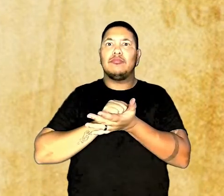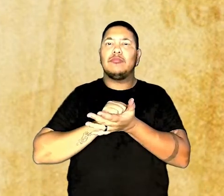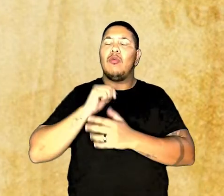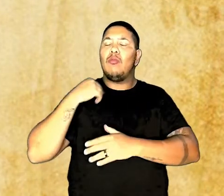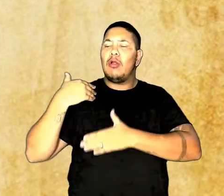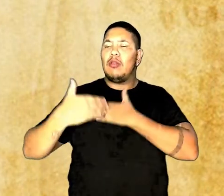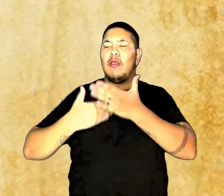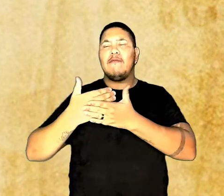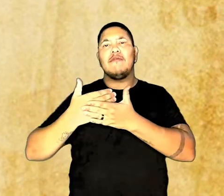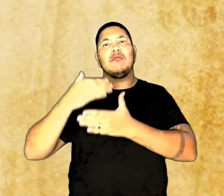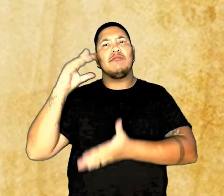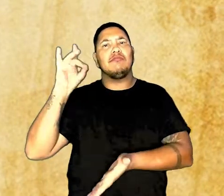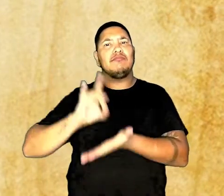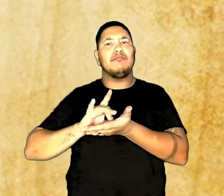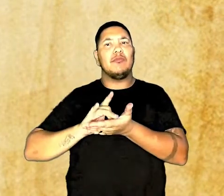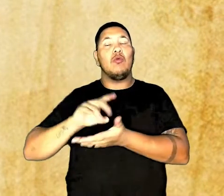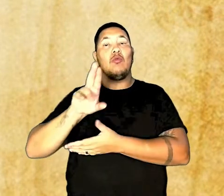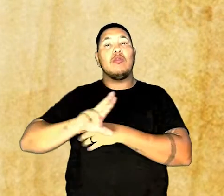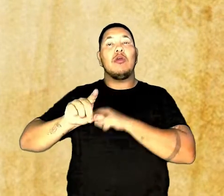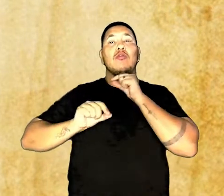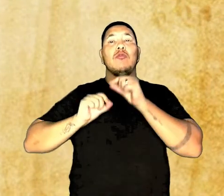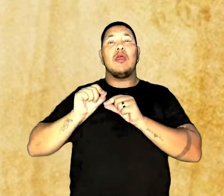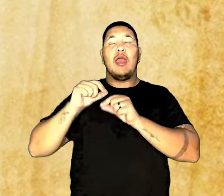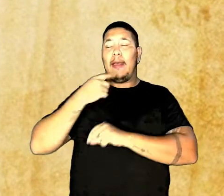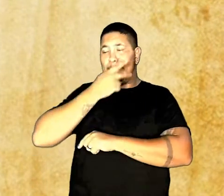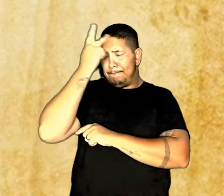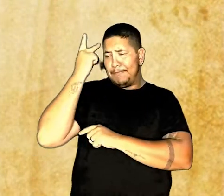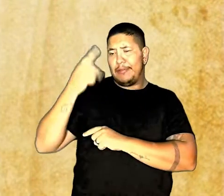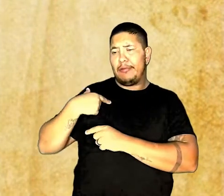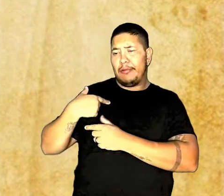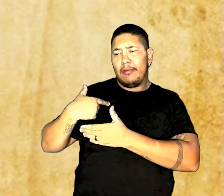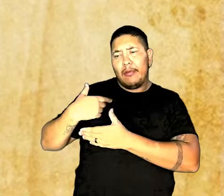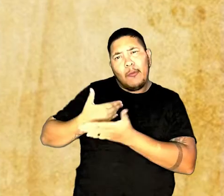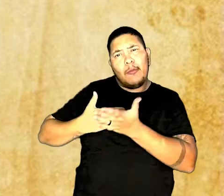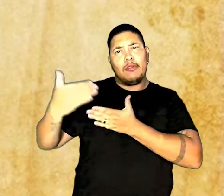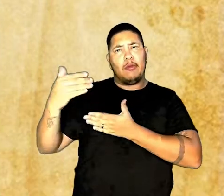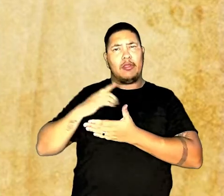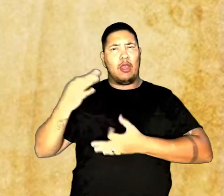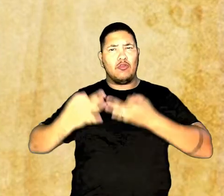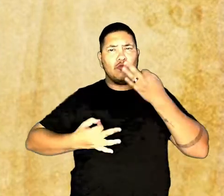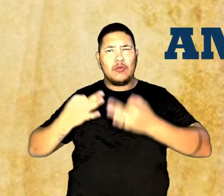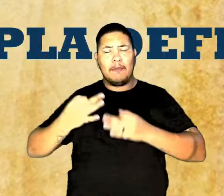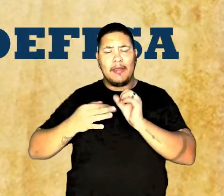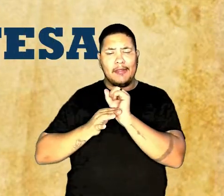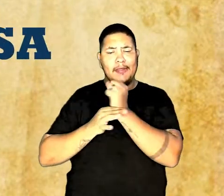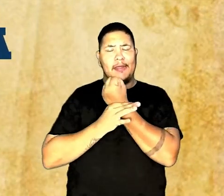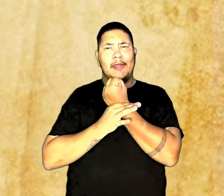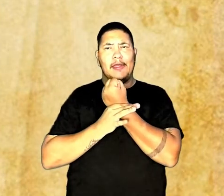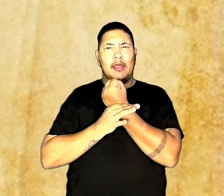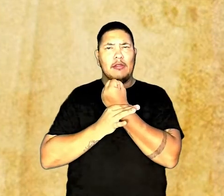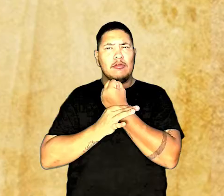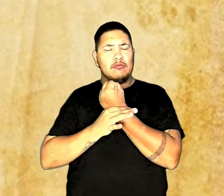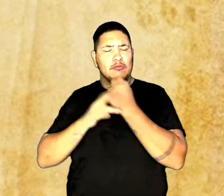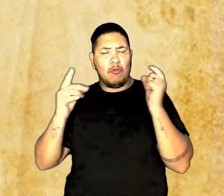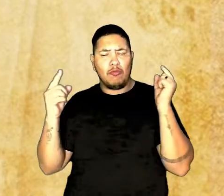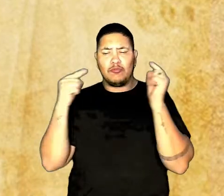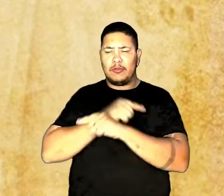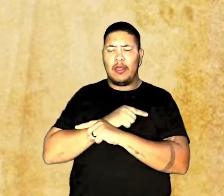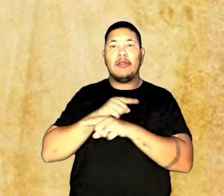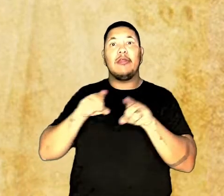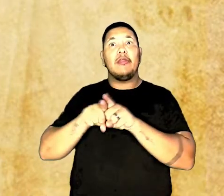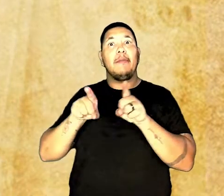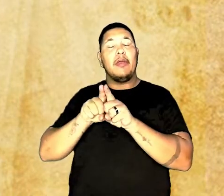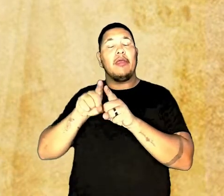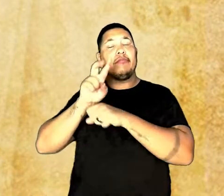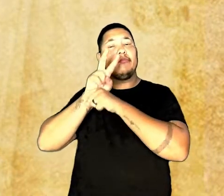do devido processo legal, por meio do qual as pessoas passaram a ter julgamentos com as garantias do contraditório